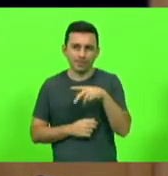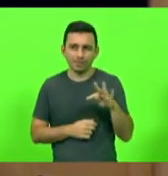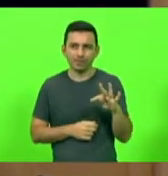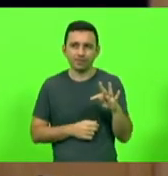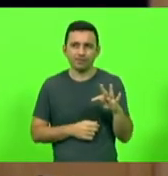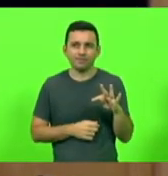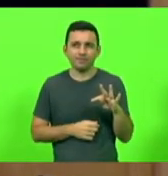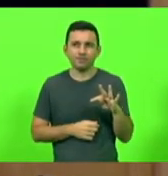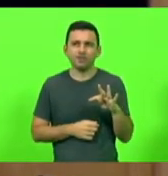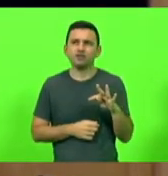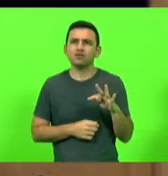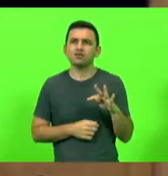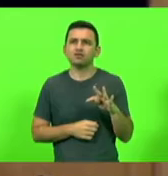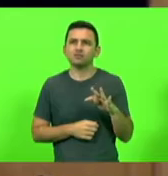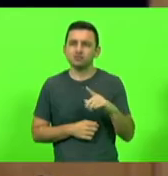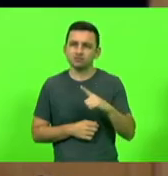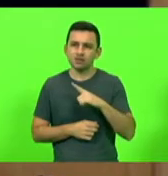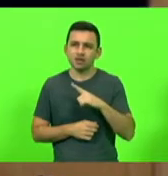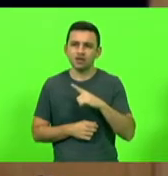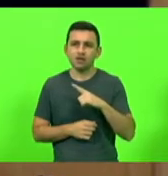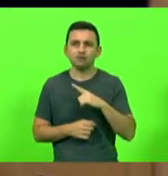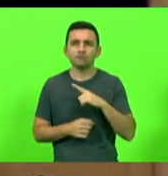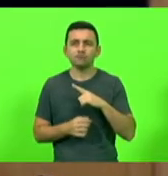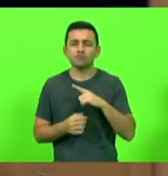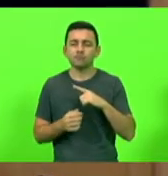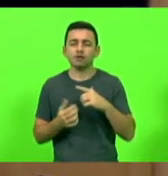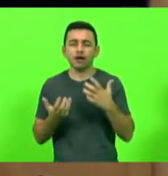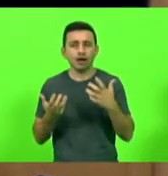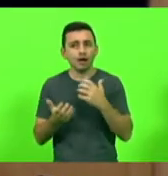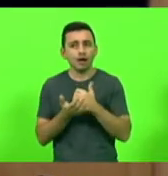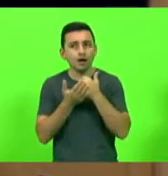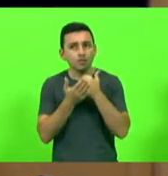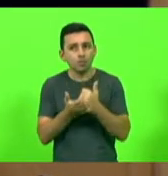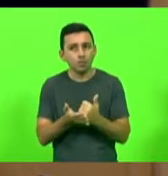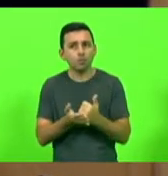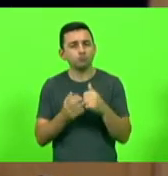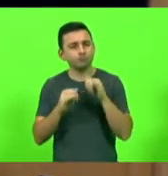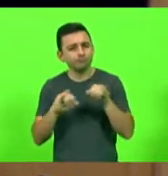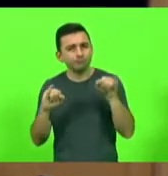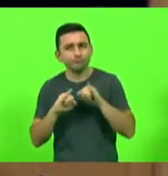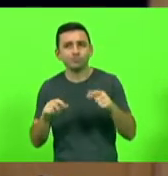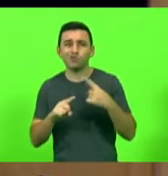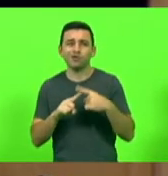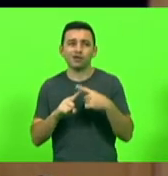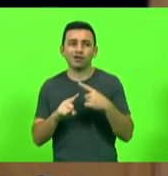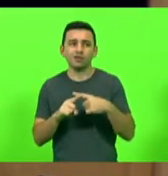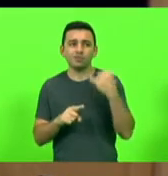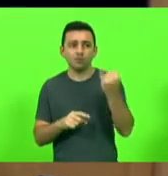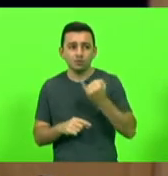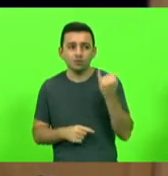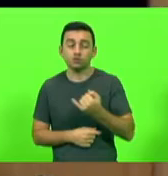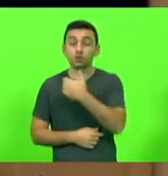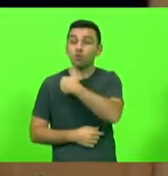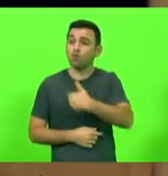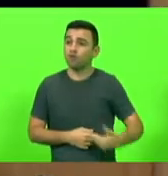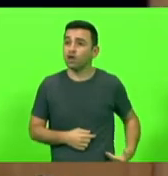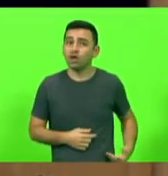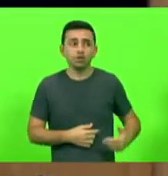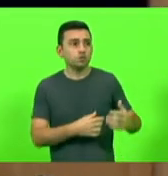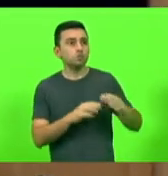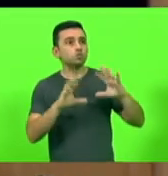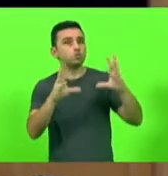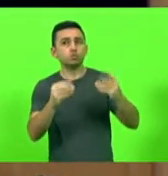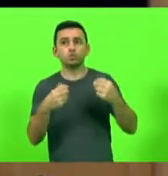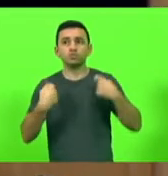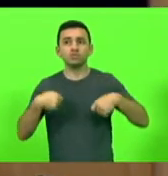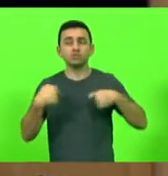nós fizemos uma nota, inclusive, de apoio, estamos repercutindo aqui, porque é importante que os governos olhem aquilo que